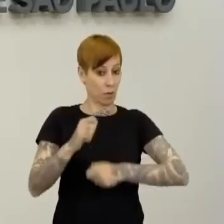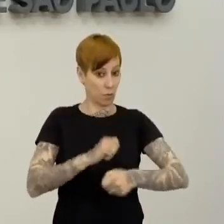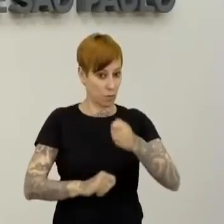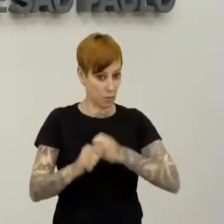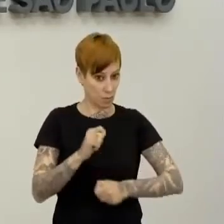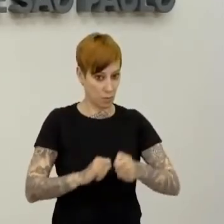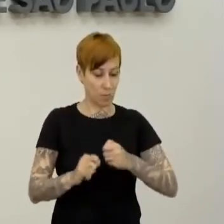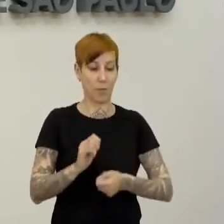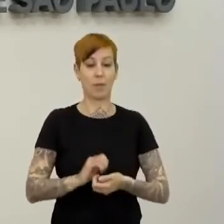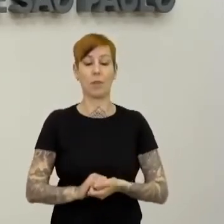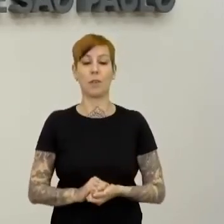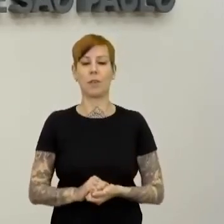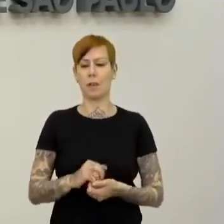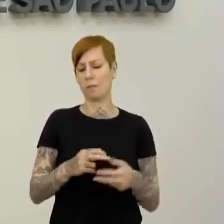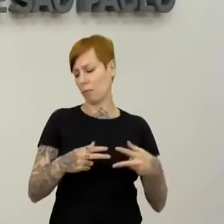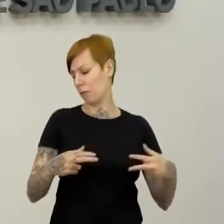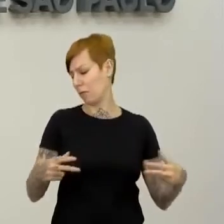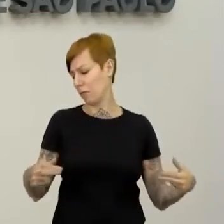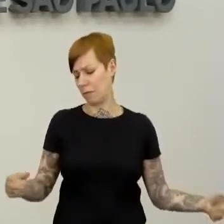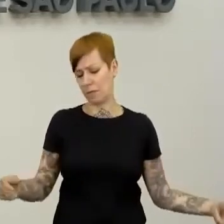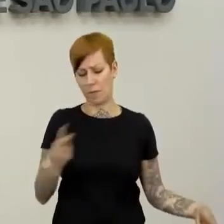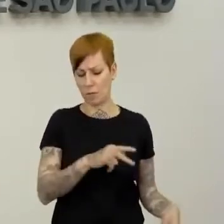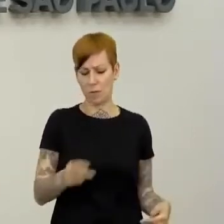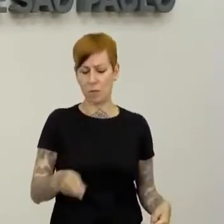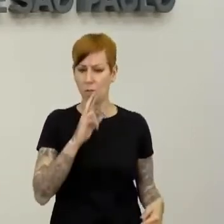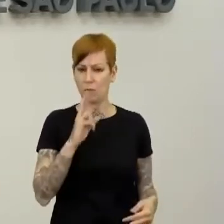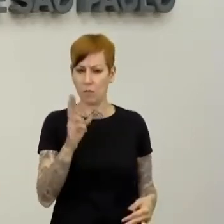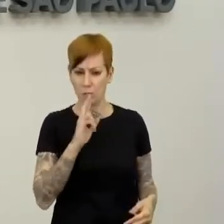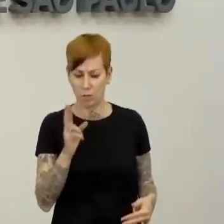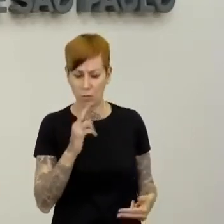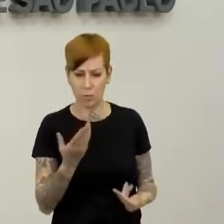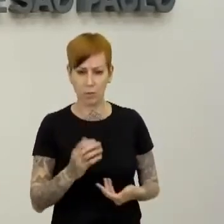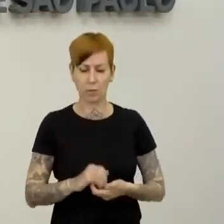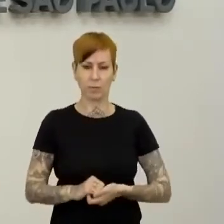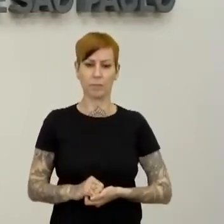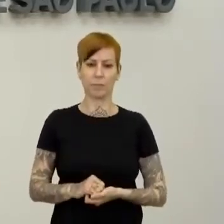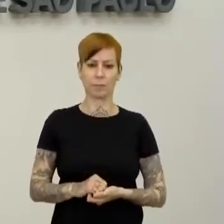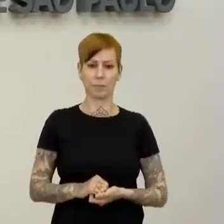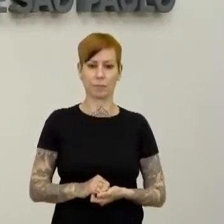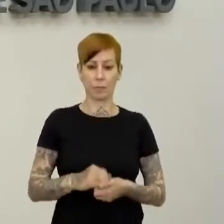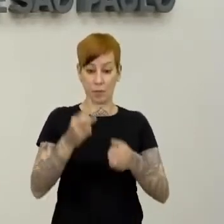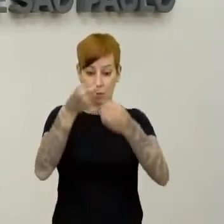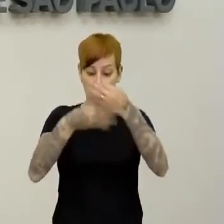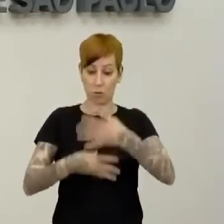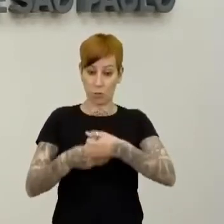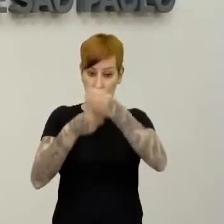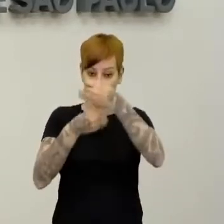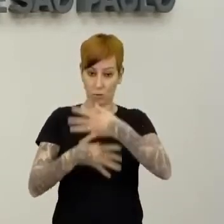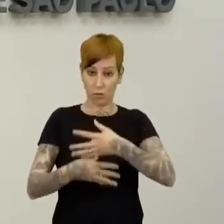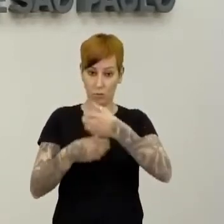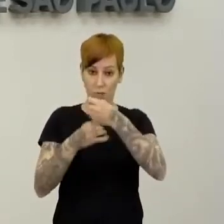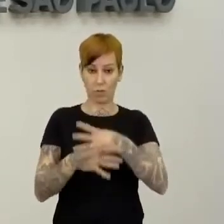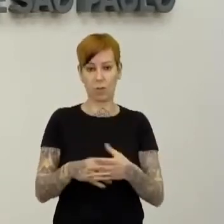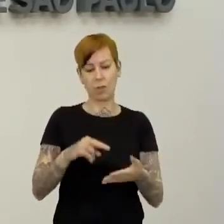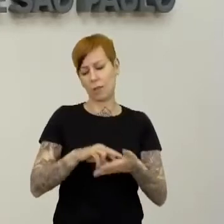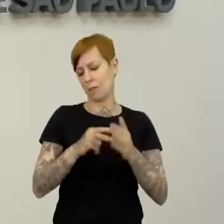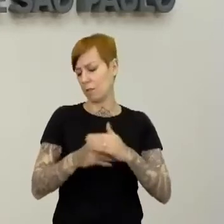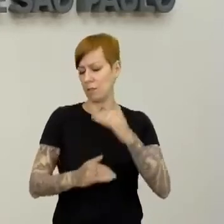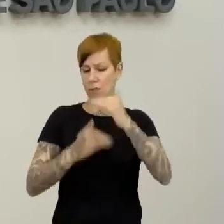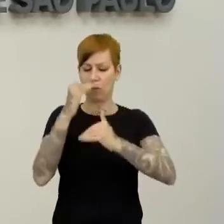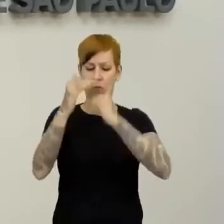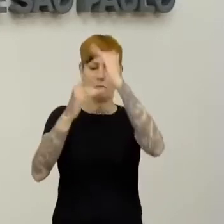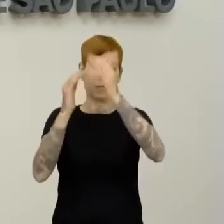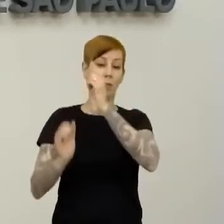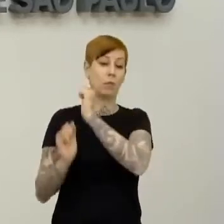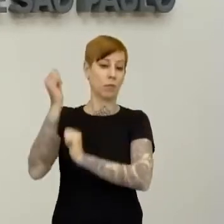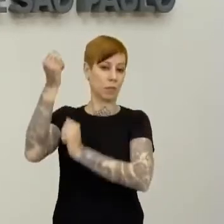Prolusia Toledo, faz uma análise aos gastos desnecessários e a Proelena, ao desenvolvimento, desenvolvimento da indústria.